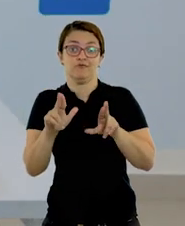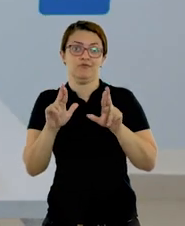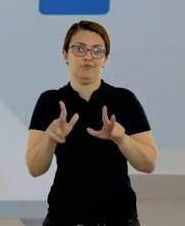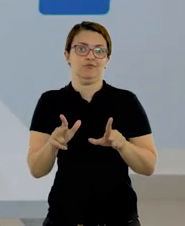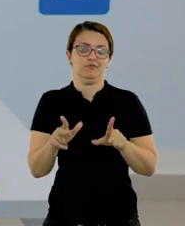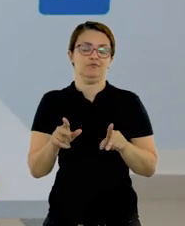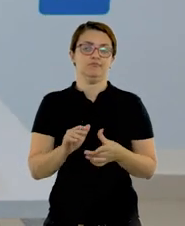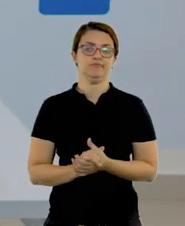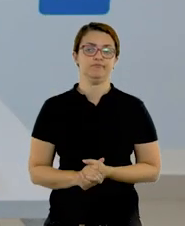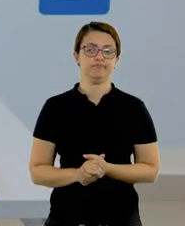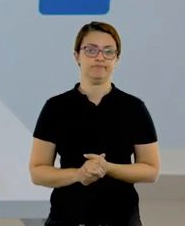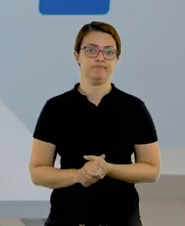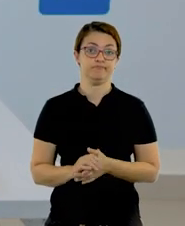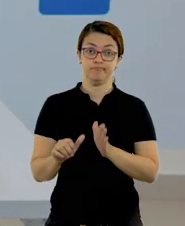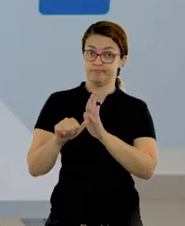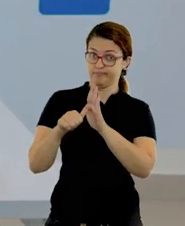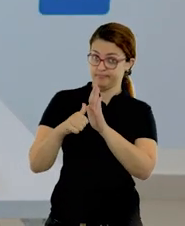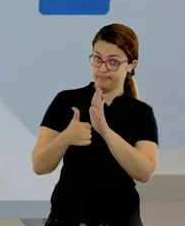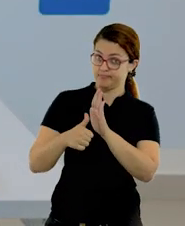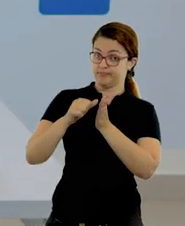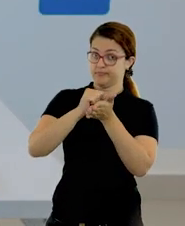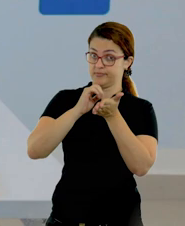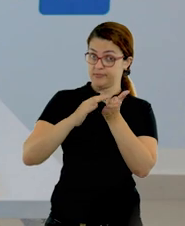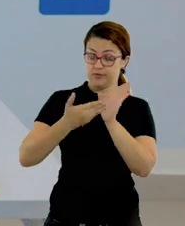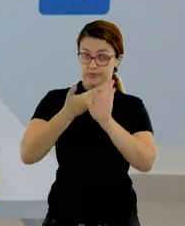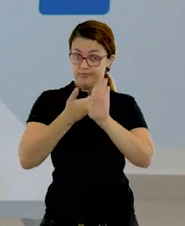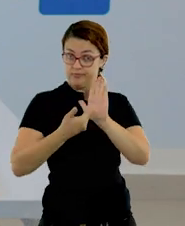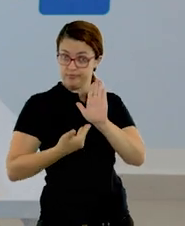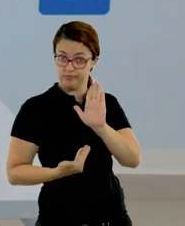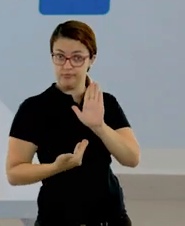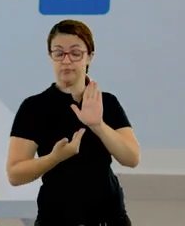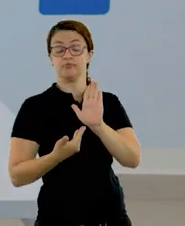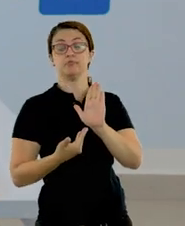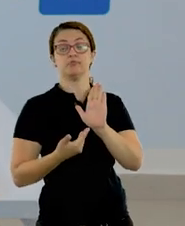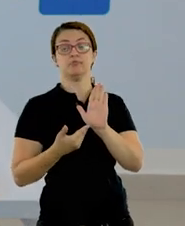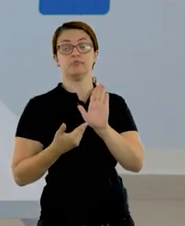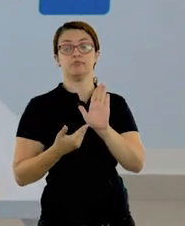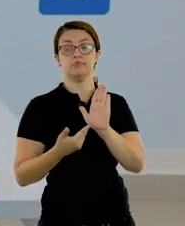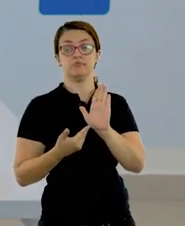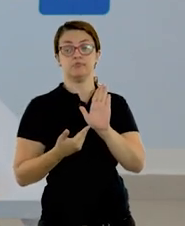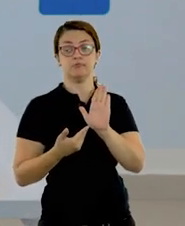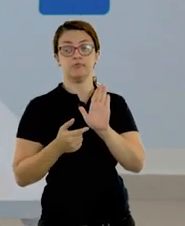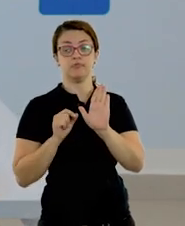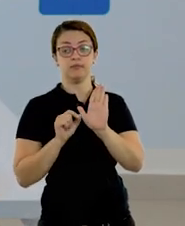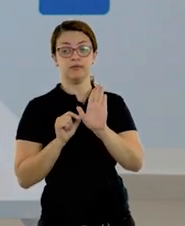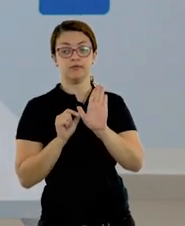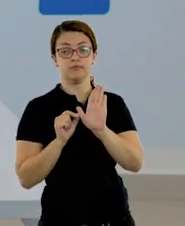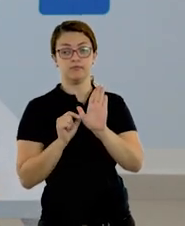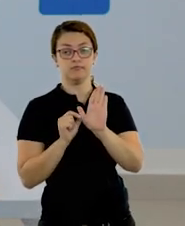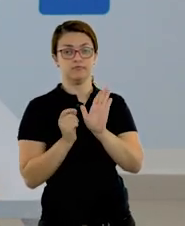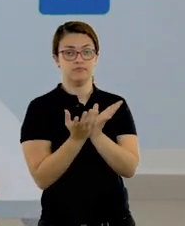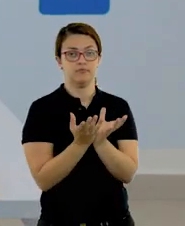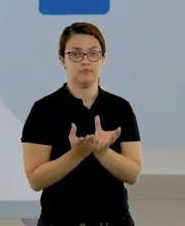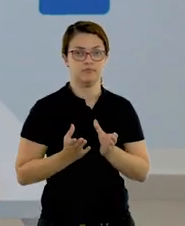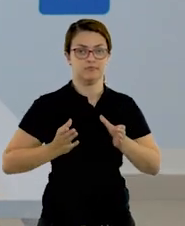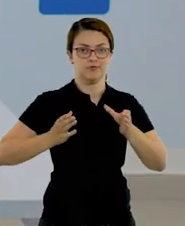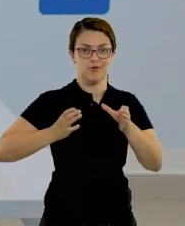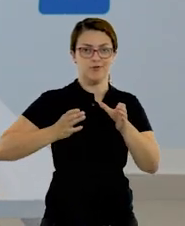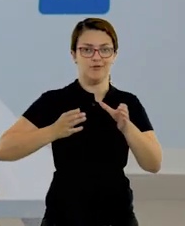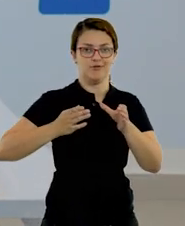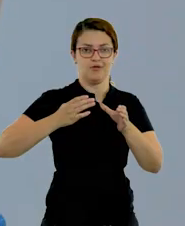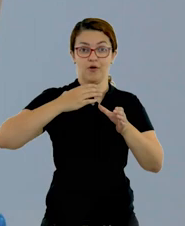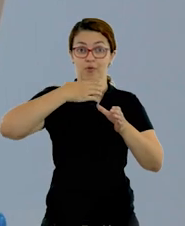A primeira atividade que eu vou mostrar para vocês é um arranjo, uma cesta de